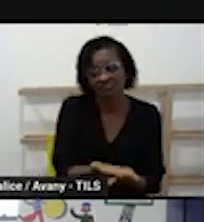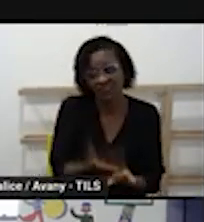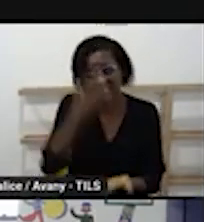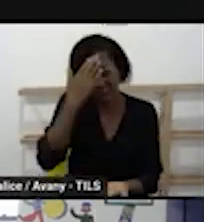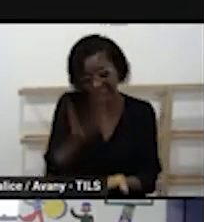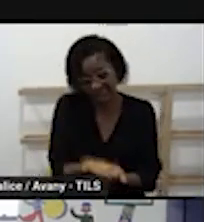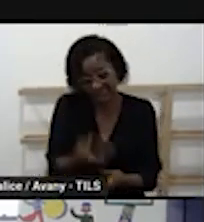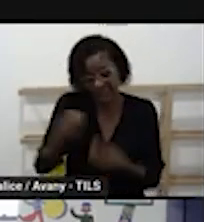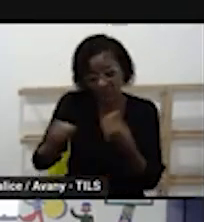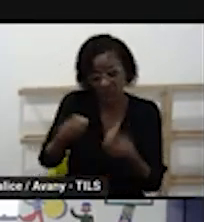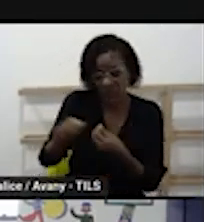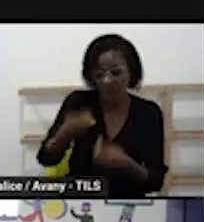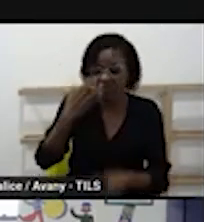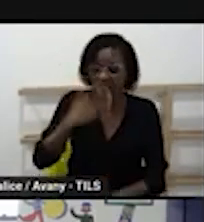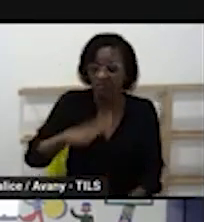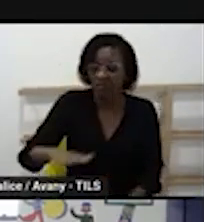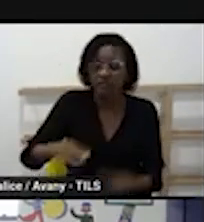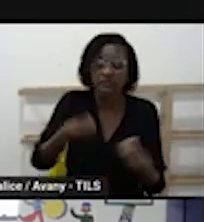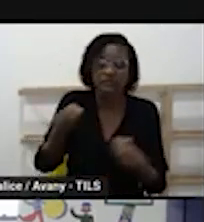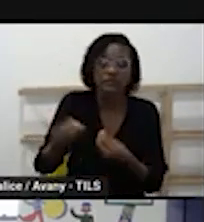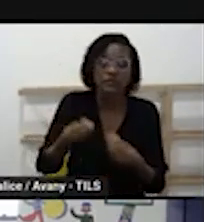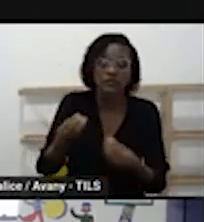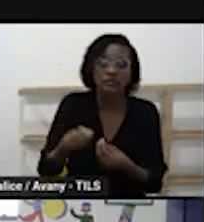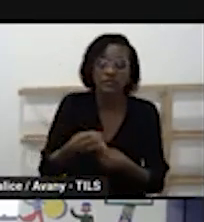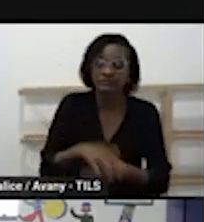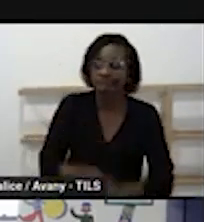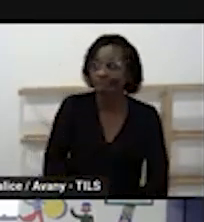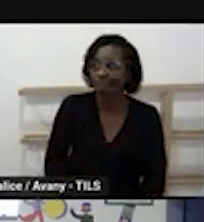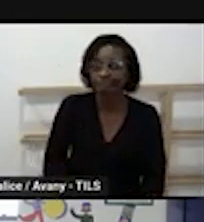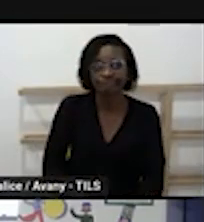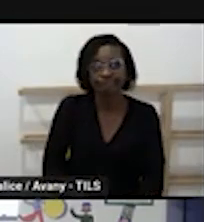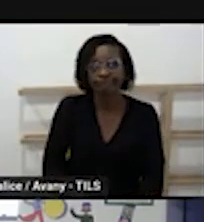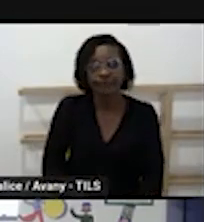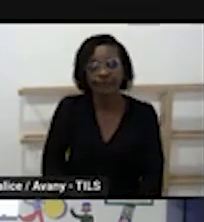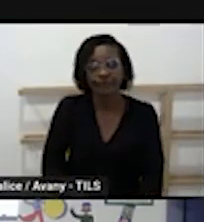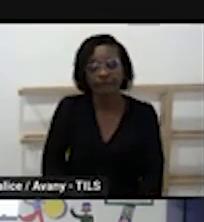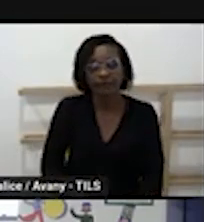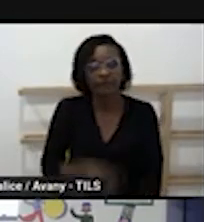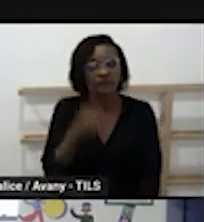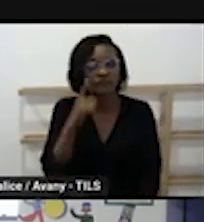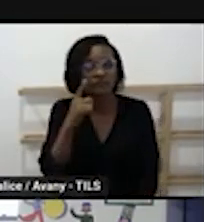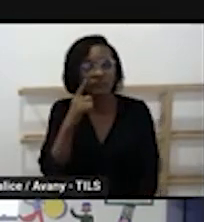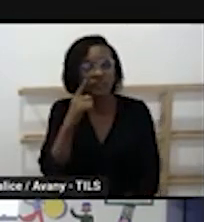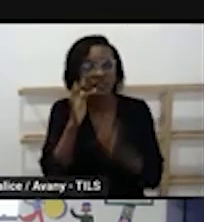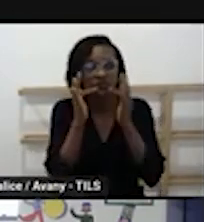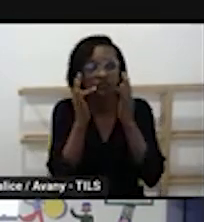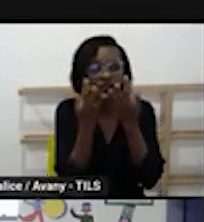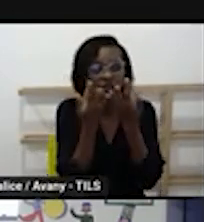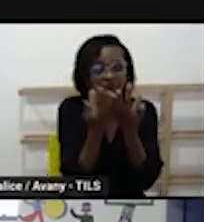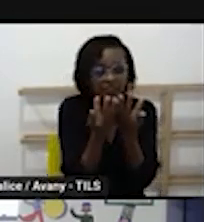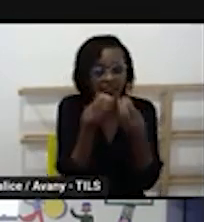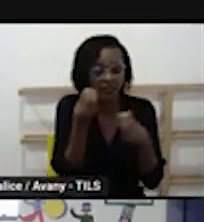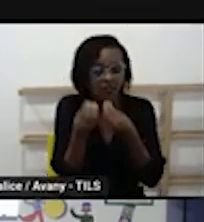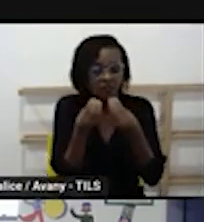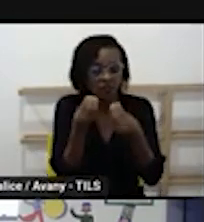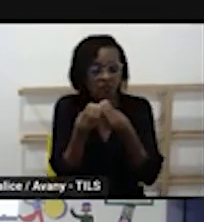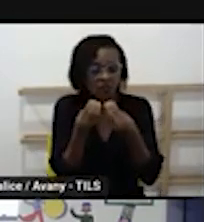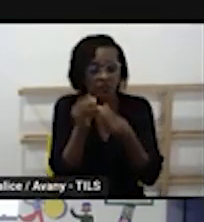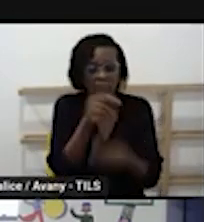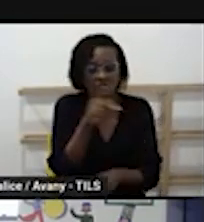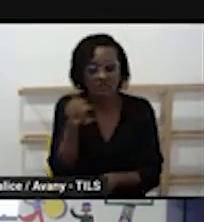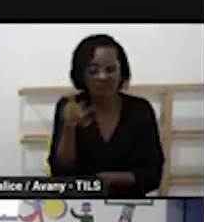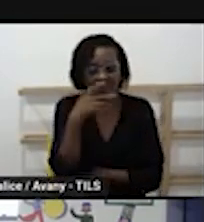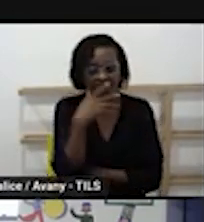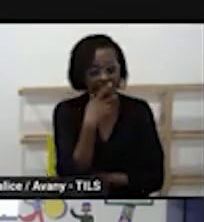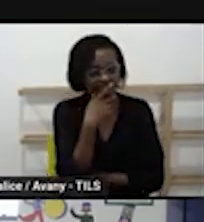todo por exemplo um exemplo se for estudar formigas o professor já elege já